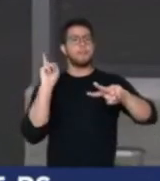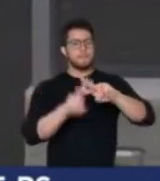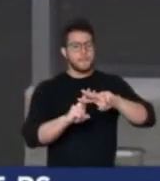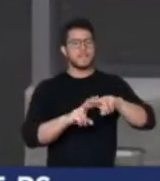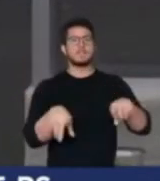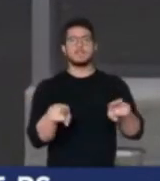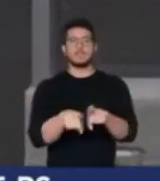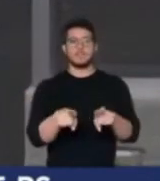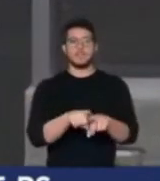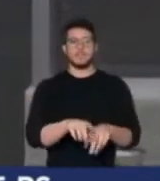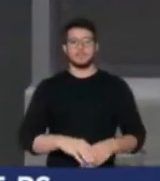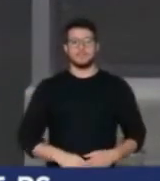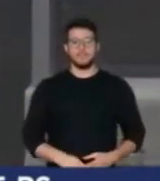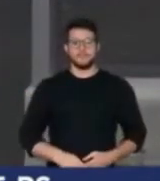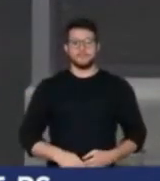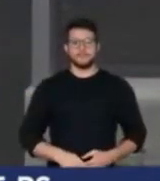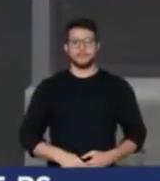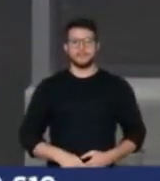Bangu.